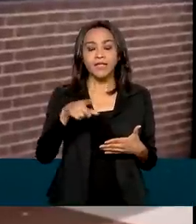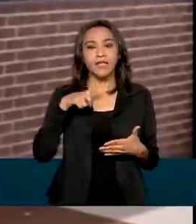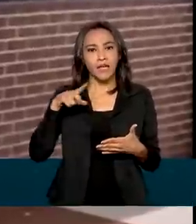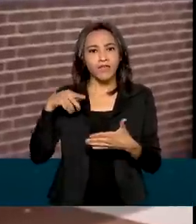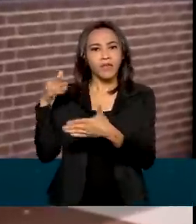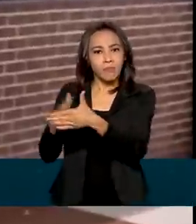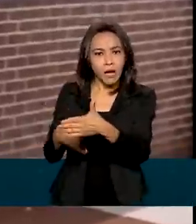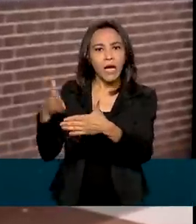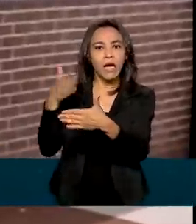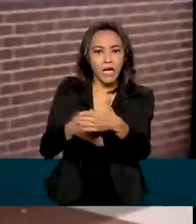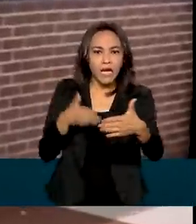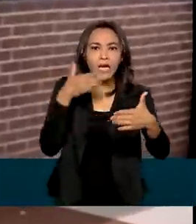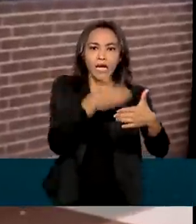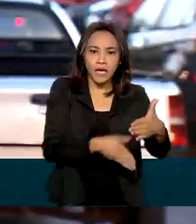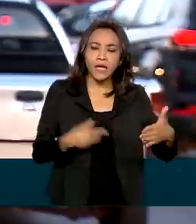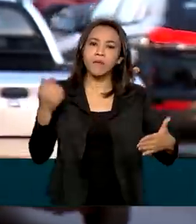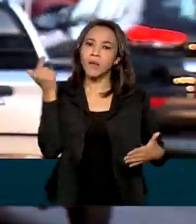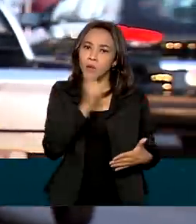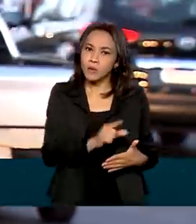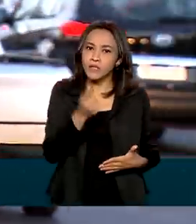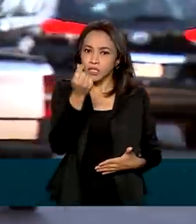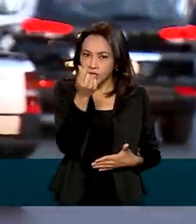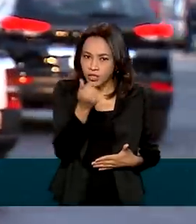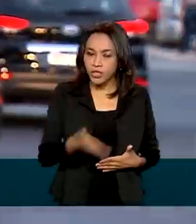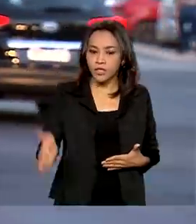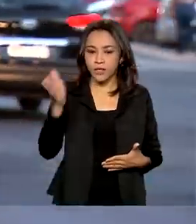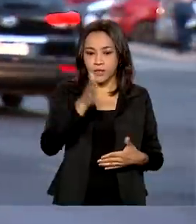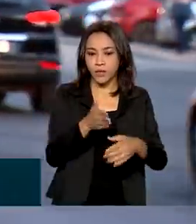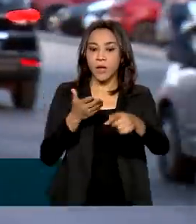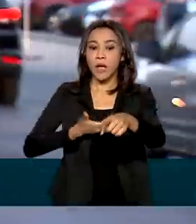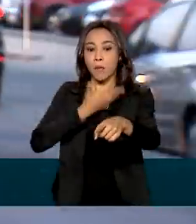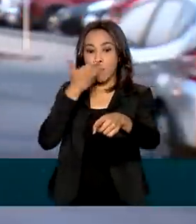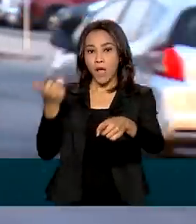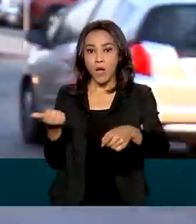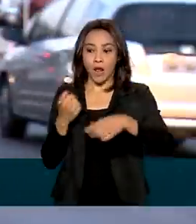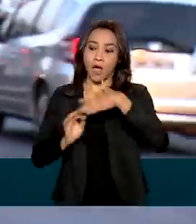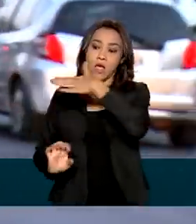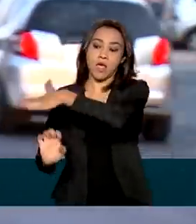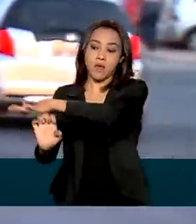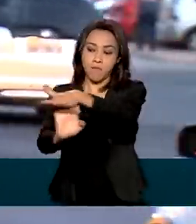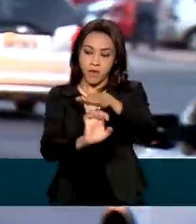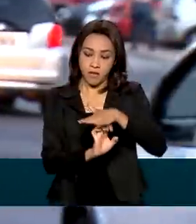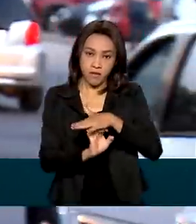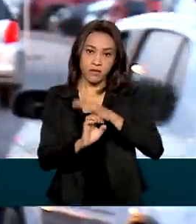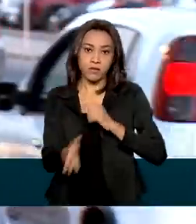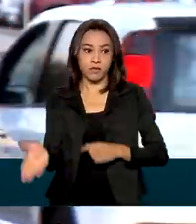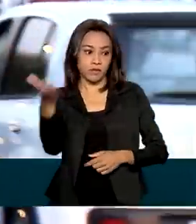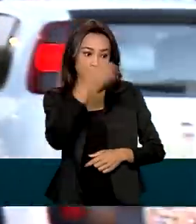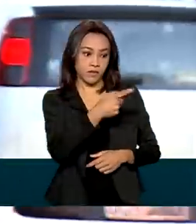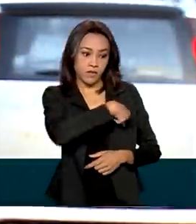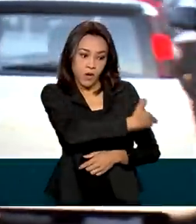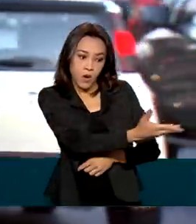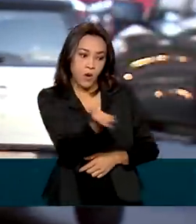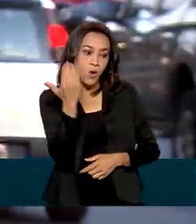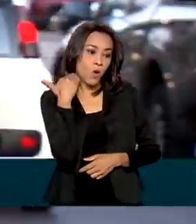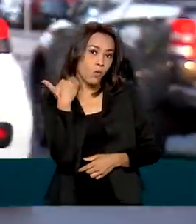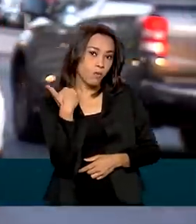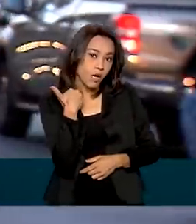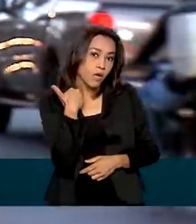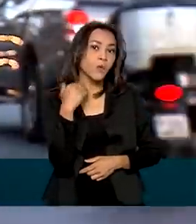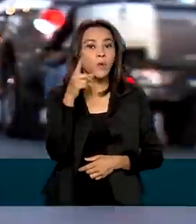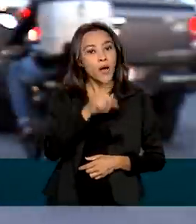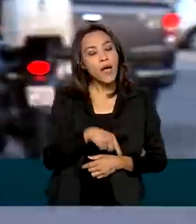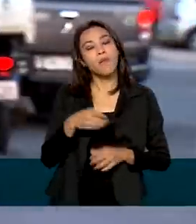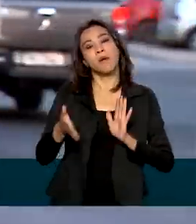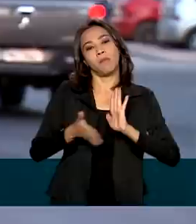barreiras para poder conseguir recursos. Melhorar o relacionamento de pequenos negócios com instituições financeiras é uma